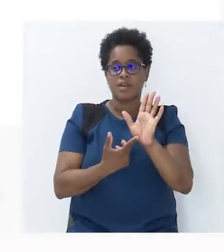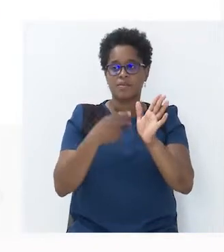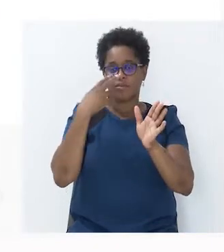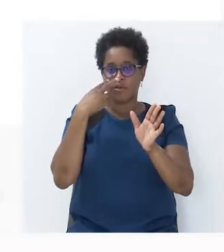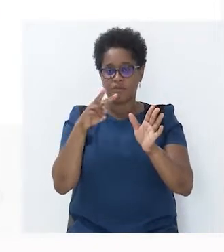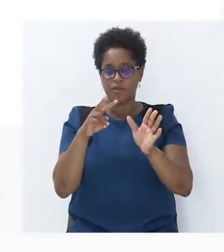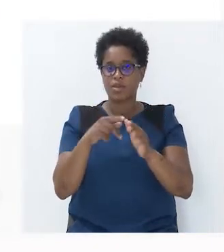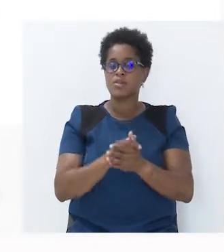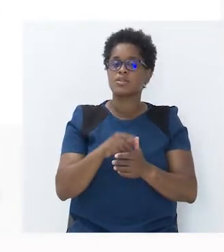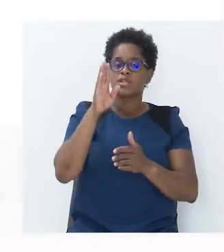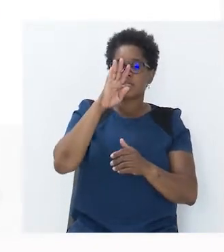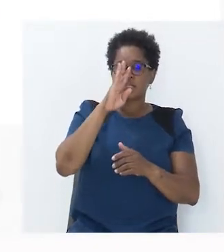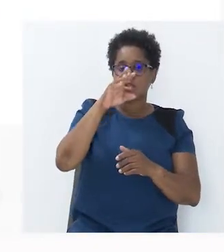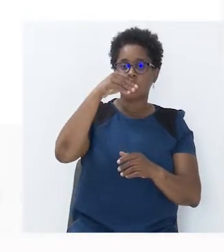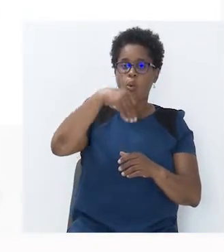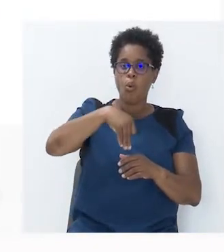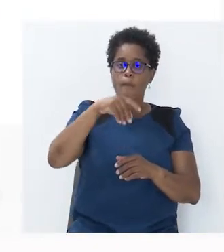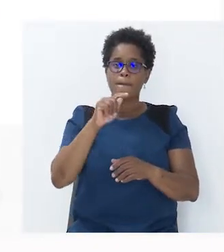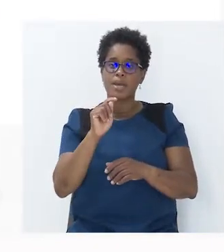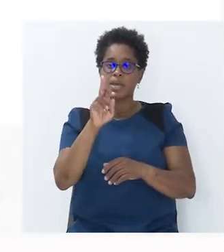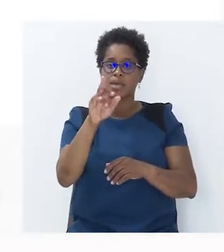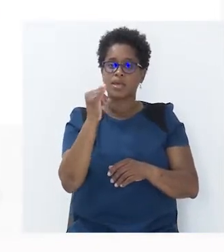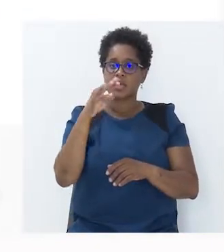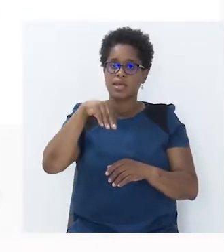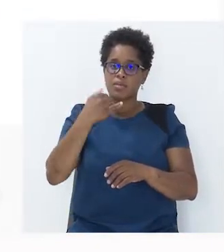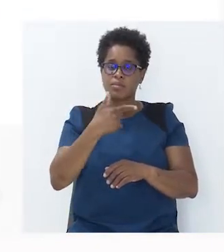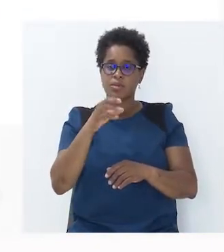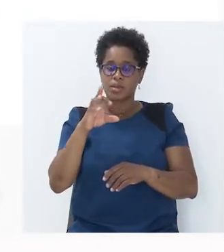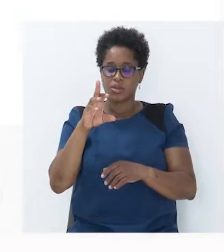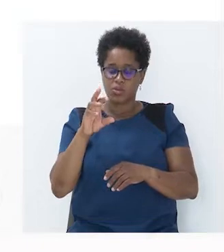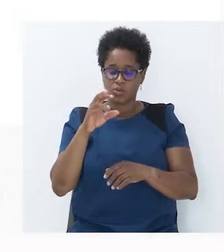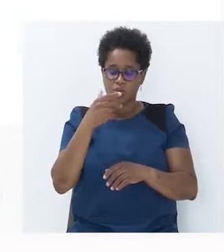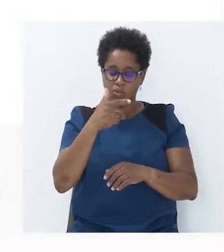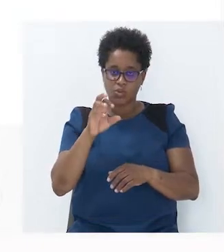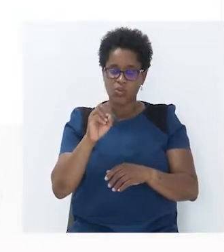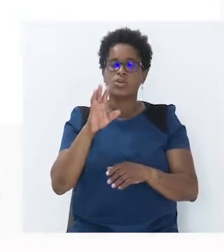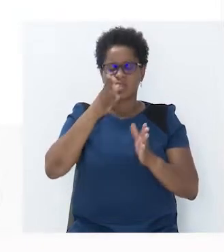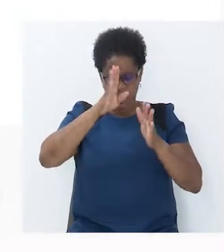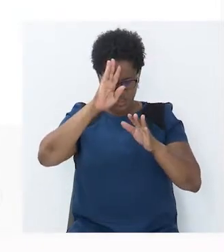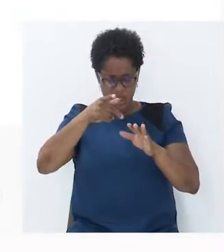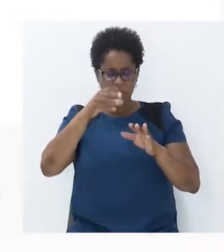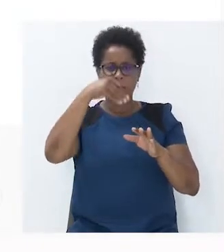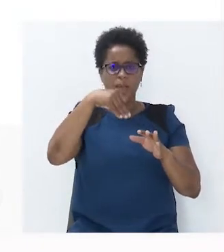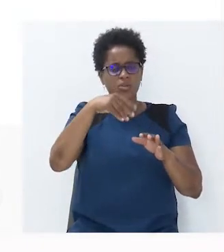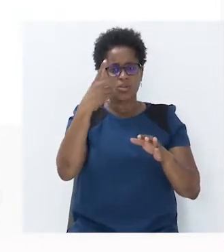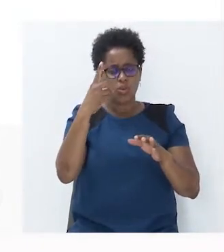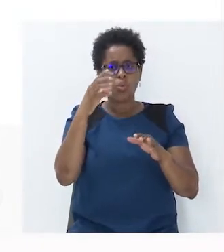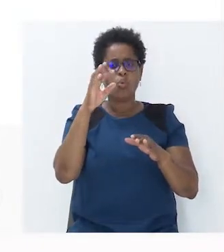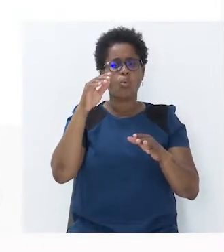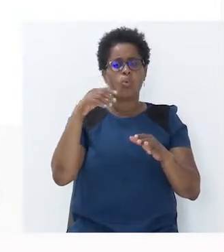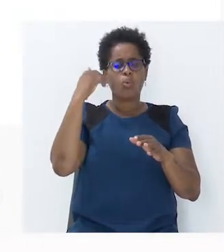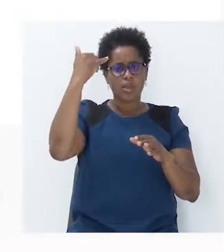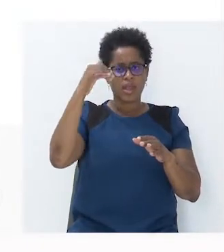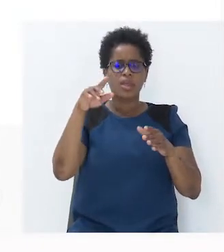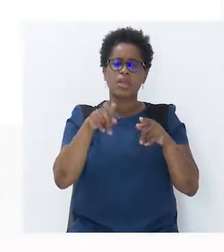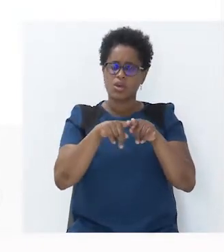ver agora se o perímetro de um quadrado, já sabem que o perímetro de um quadrado é dado por 4 vezes L.